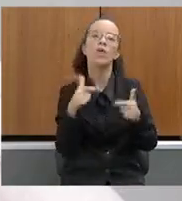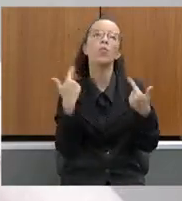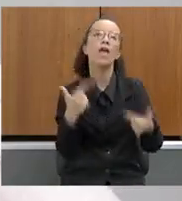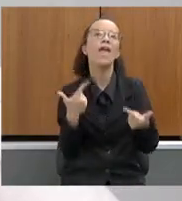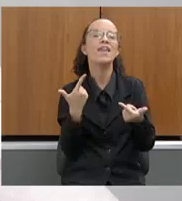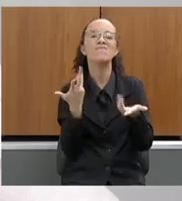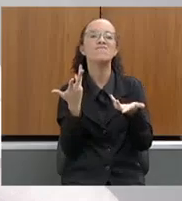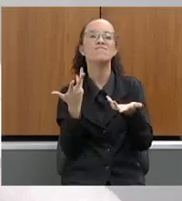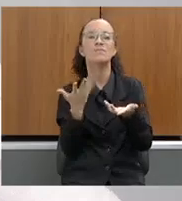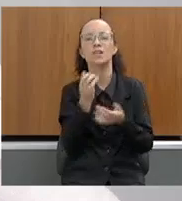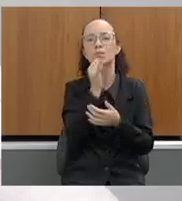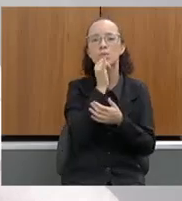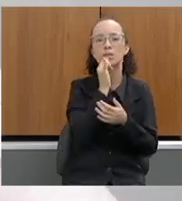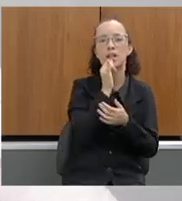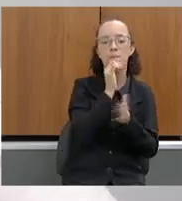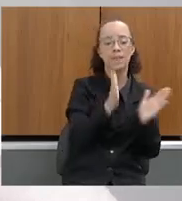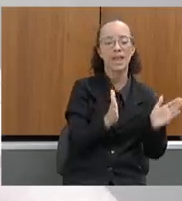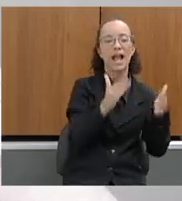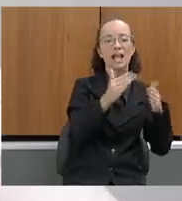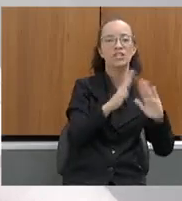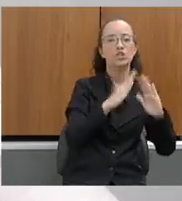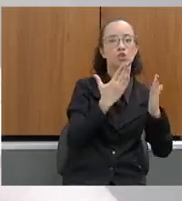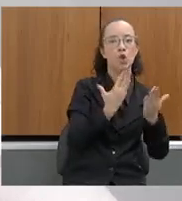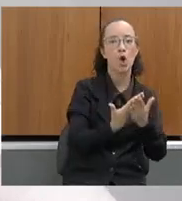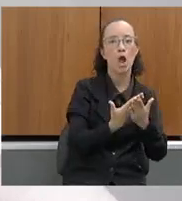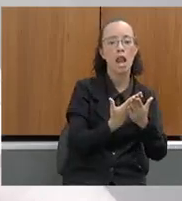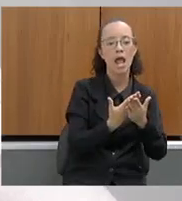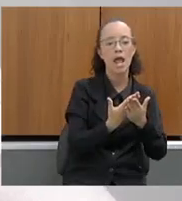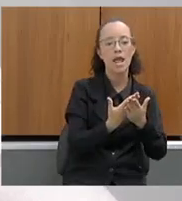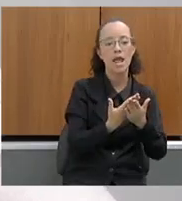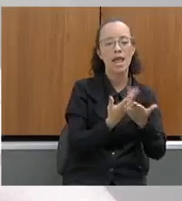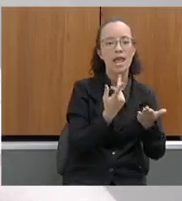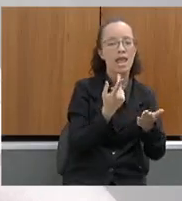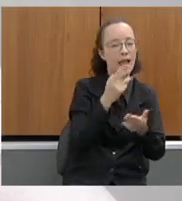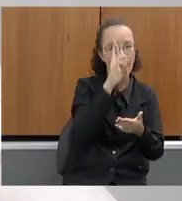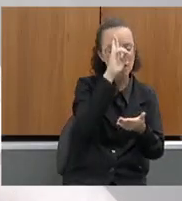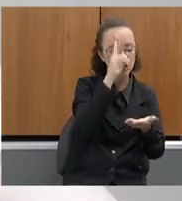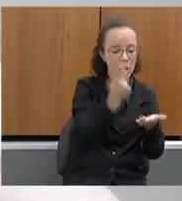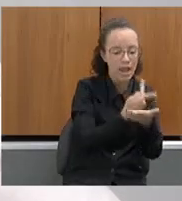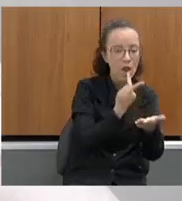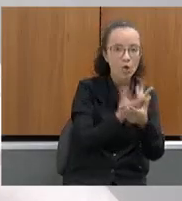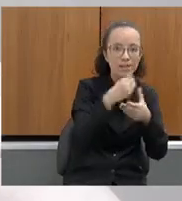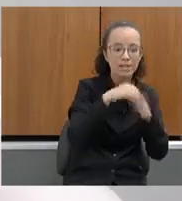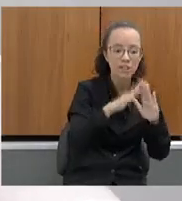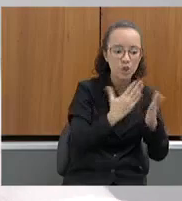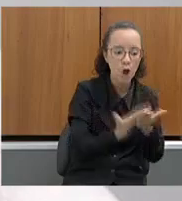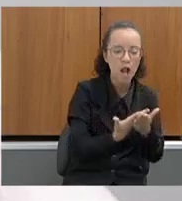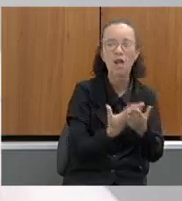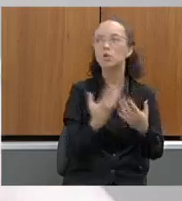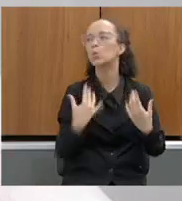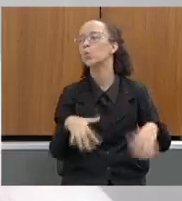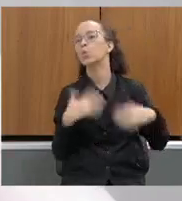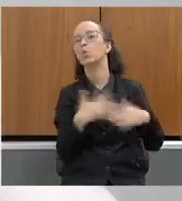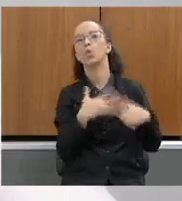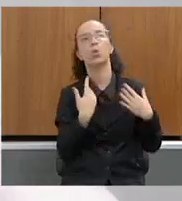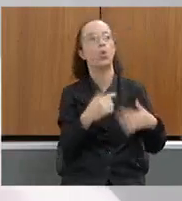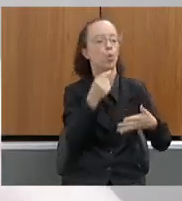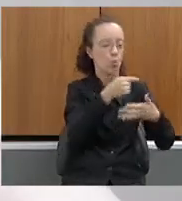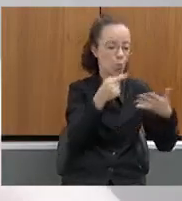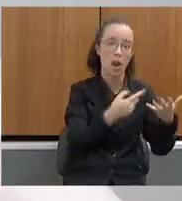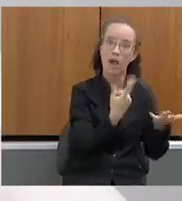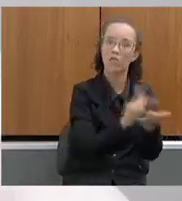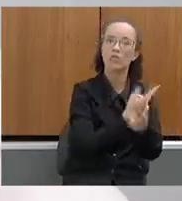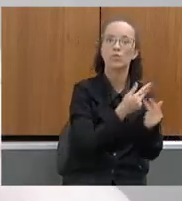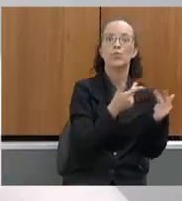Num cacho escolar, a diretora de escola responde a um processo administrativo disciplinar, para que, formalmente, ela diga do